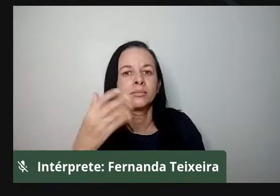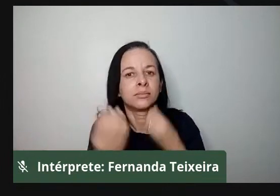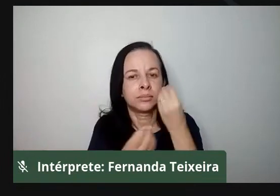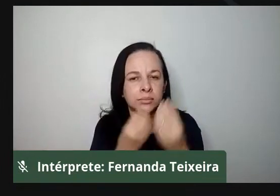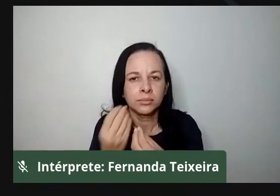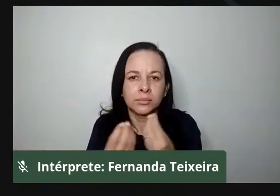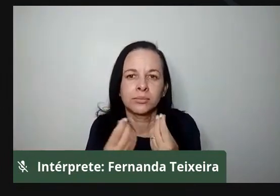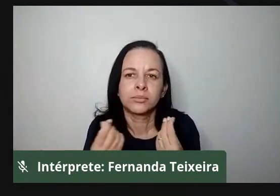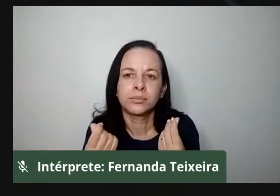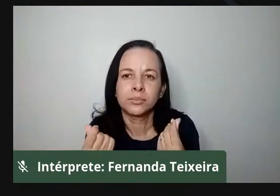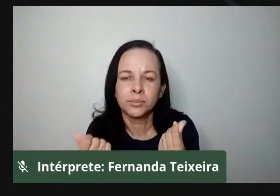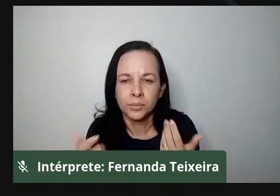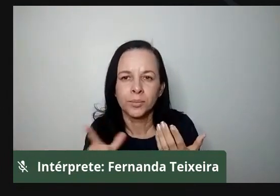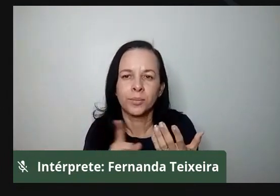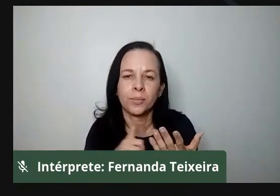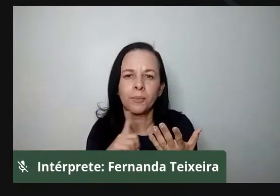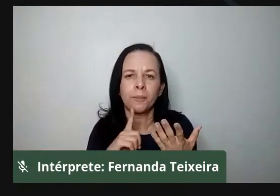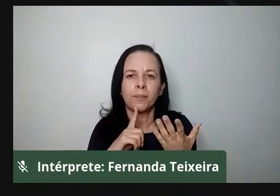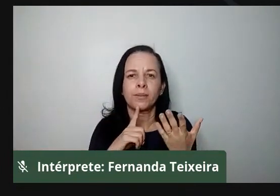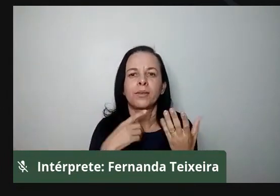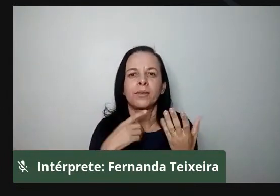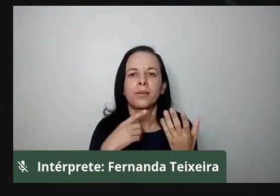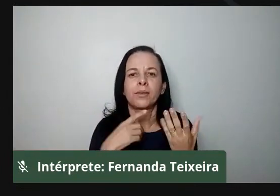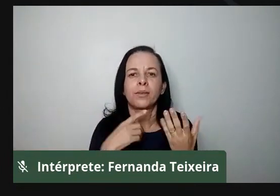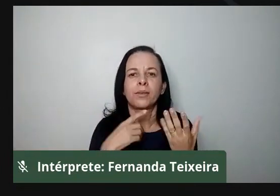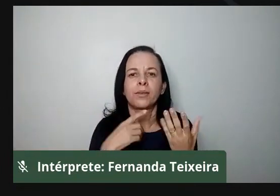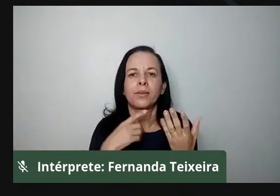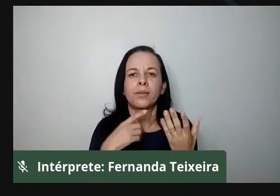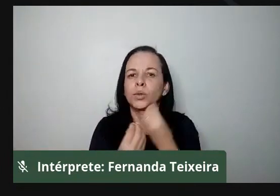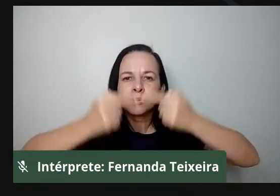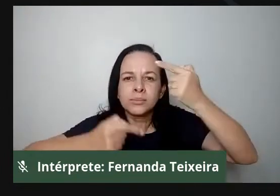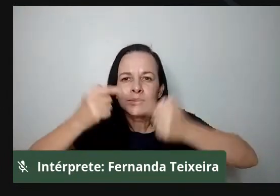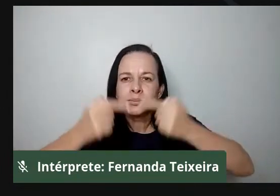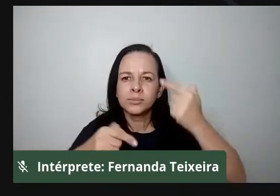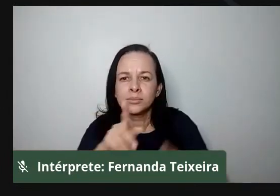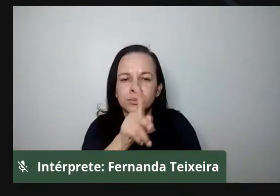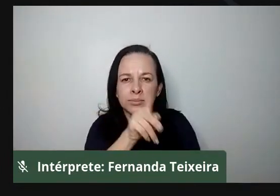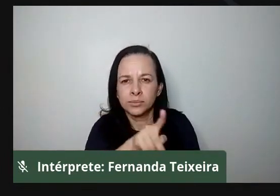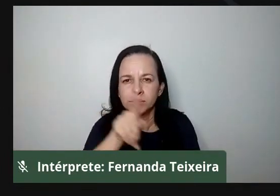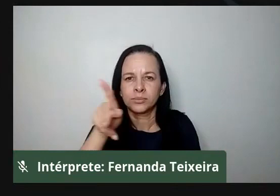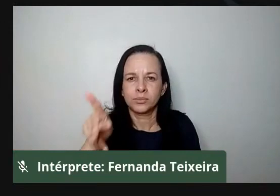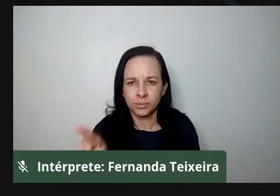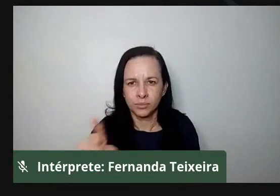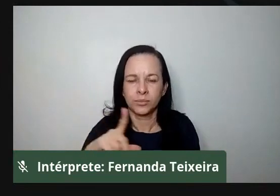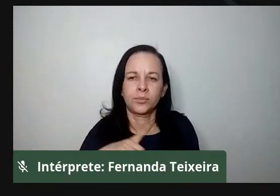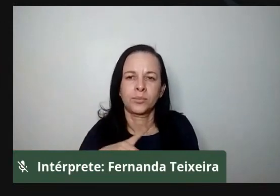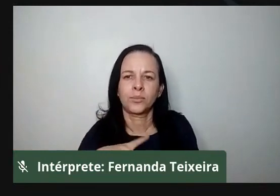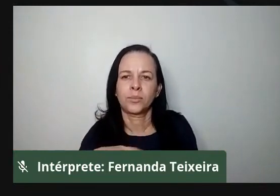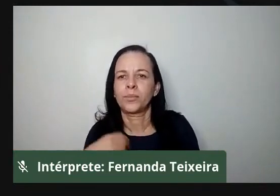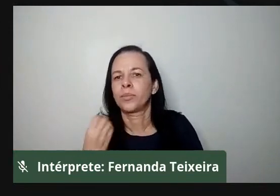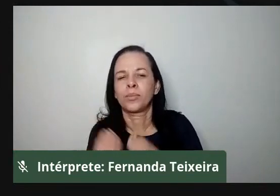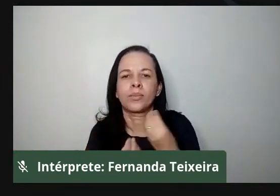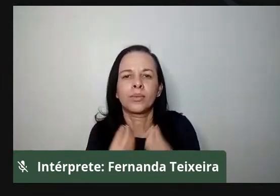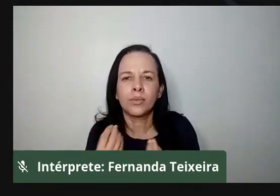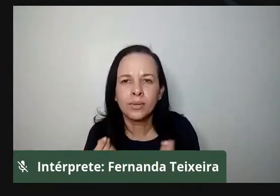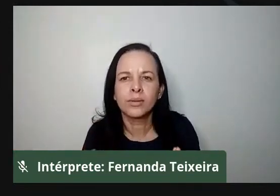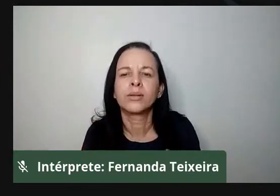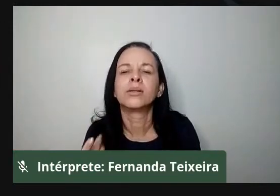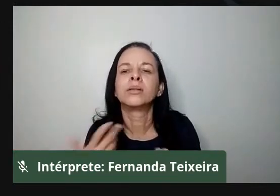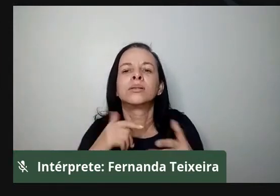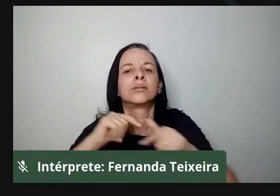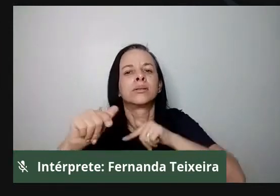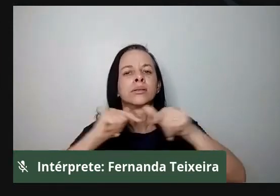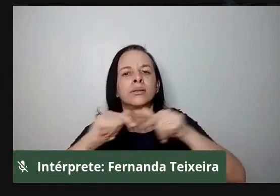do impacto, né, de algumas políticas públicas, e aí nós estamos chamando aqui de políticas públicas de ação do Estado em grandes